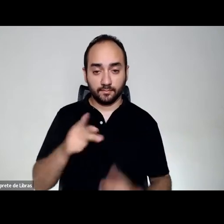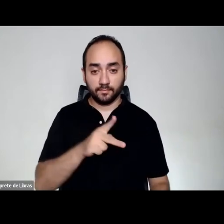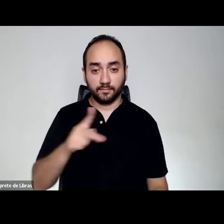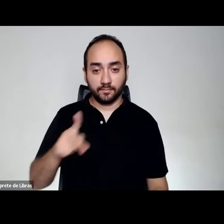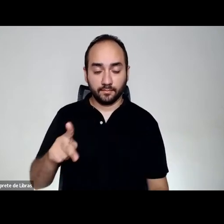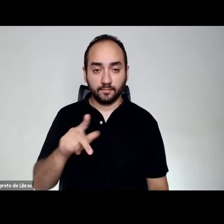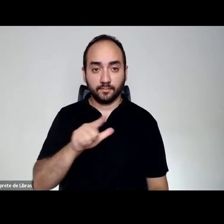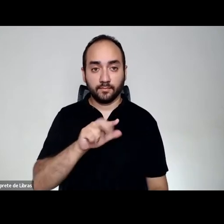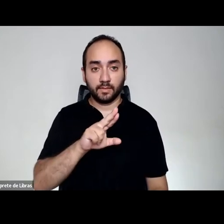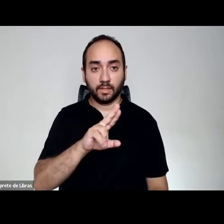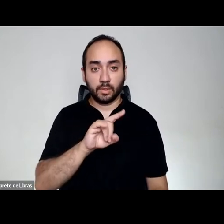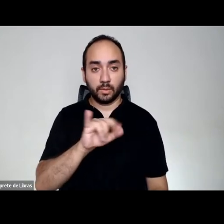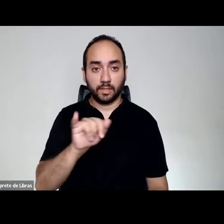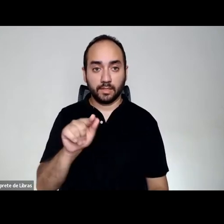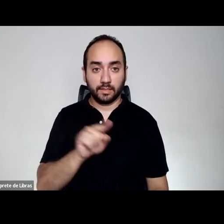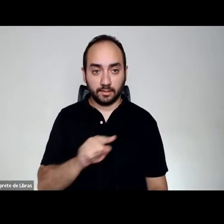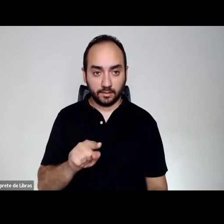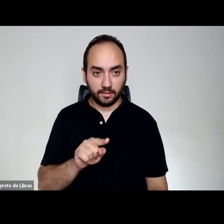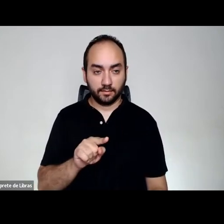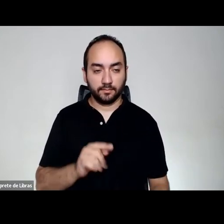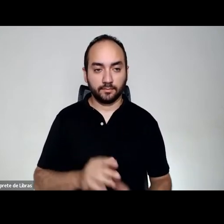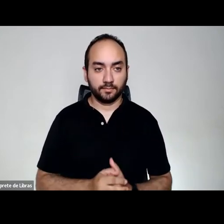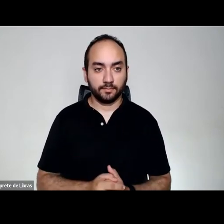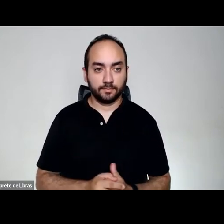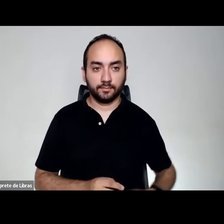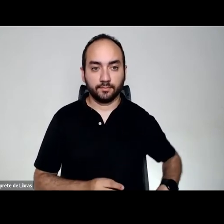Luiz Antônio Silva, do Sesc Nacional.